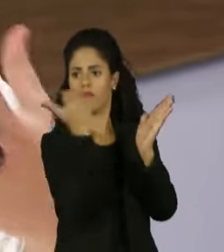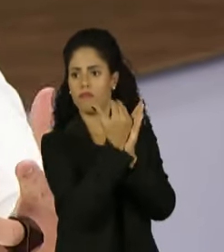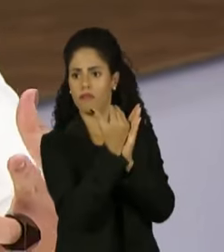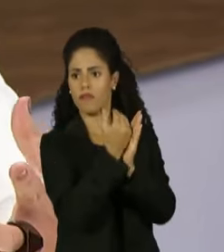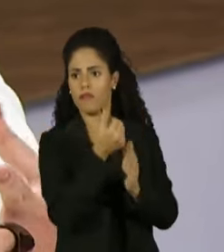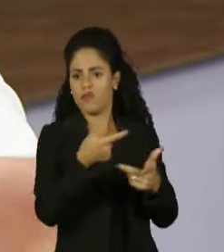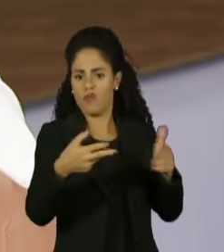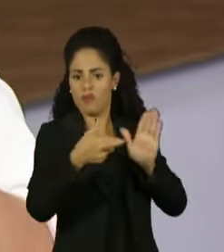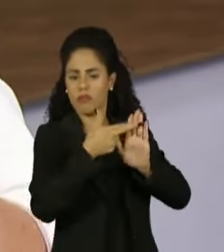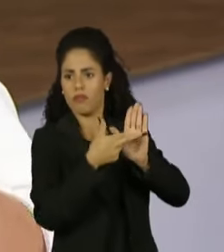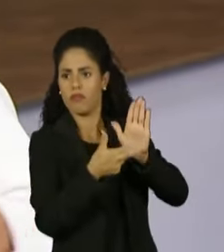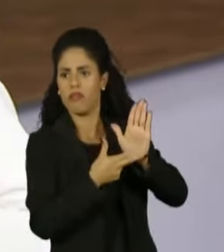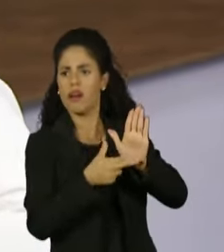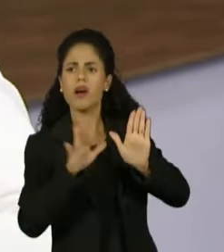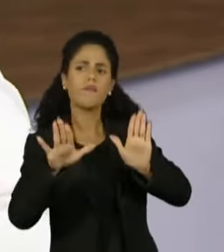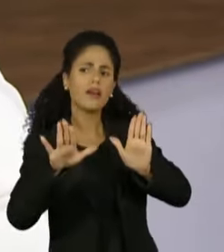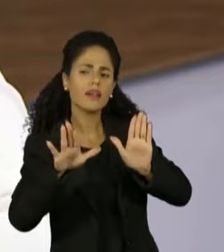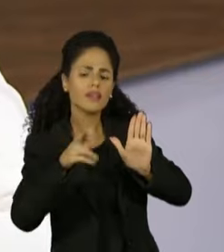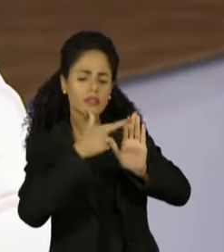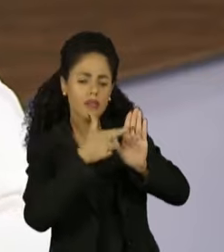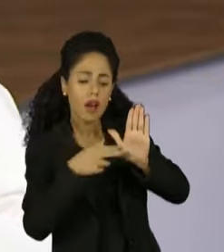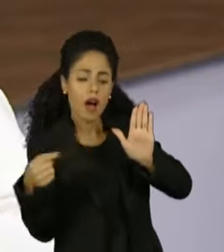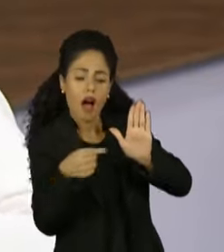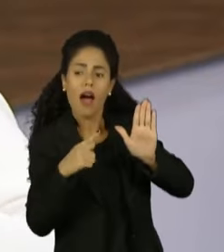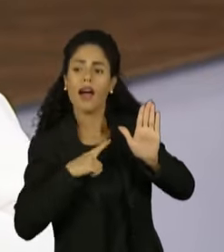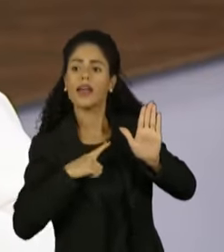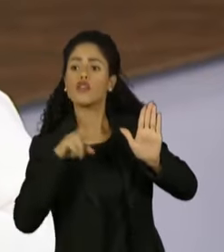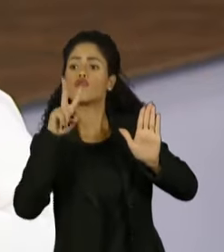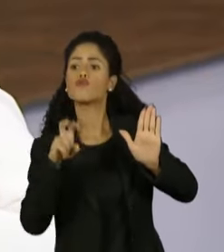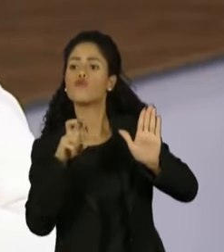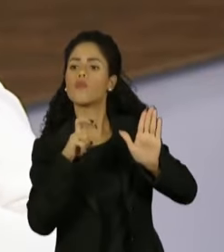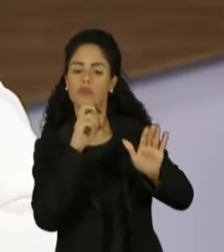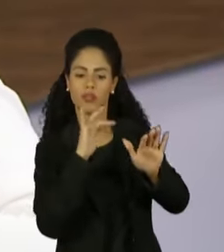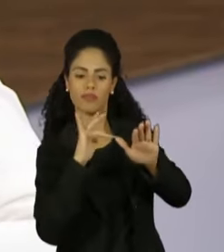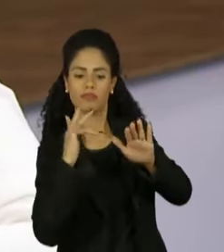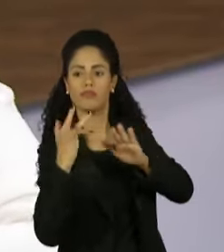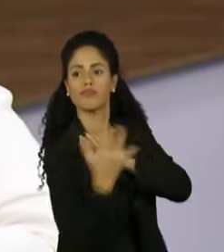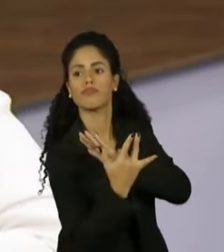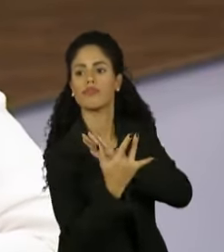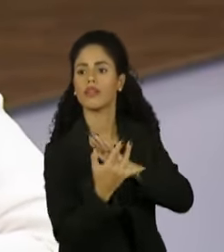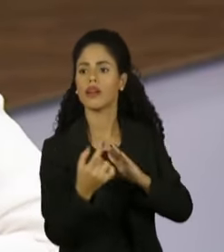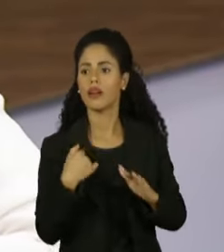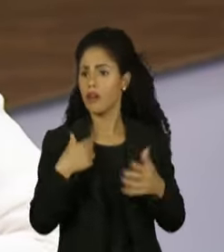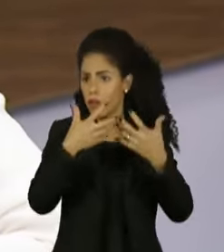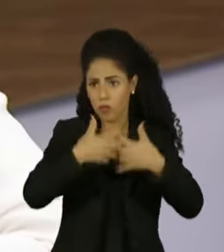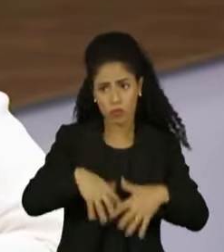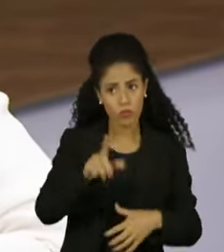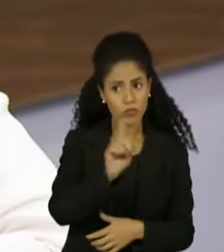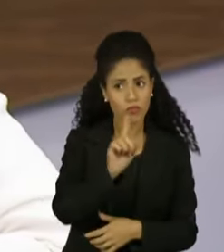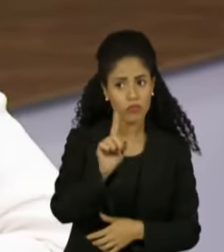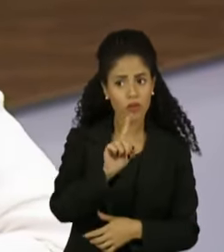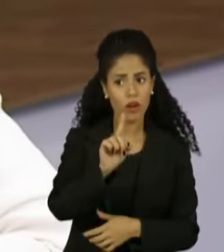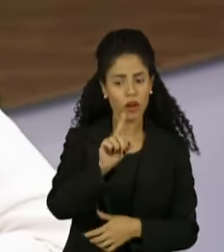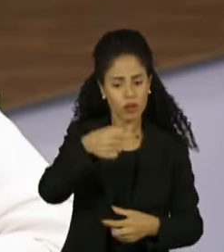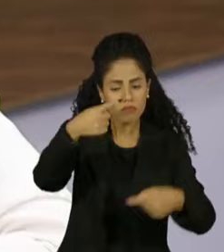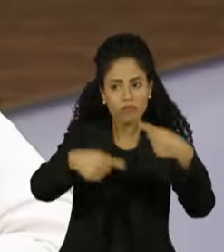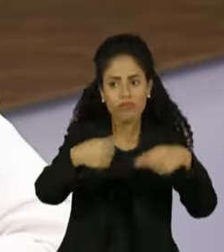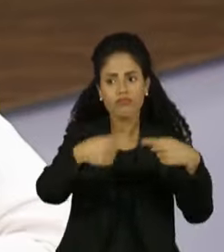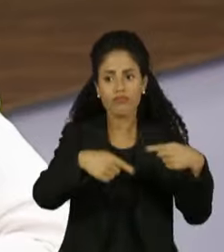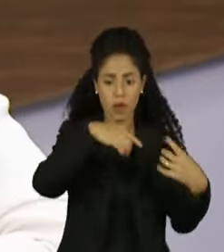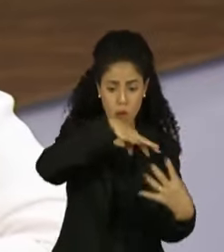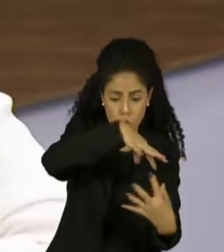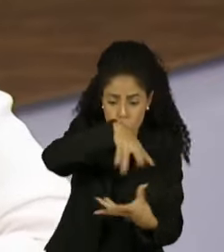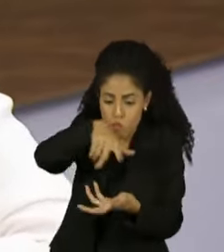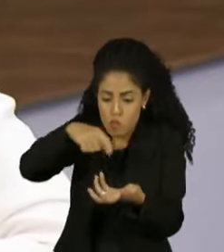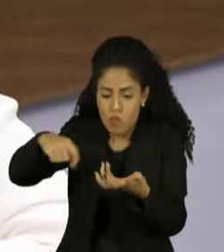regulamentação, mas a regulamentação que a gente tem hoje em relação às redes sociais não está funcionando e esse é um debate mundial,